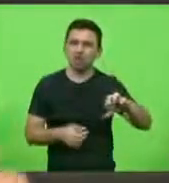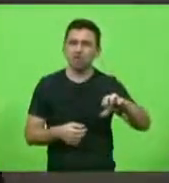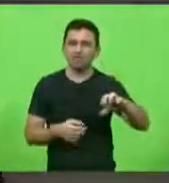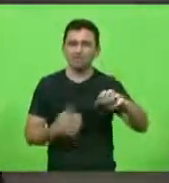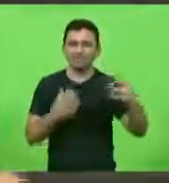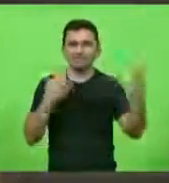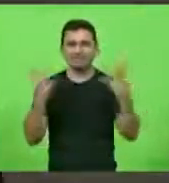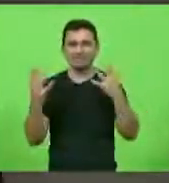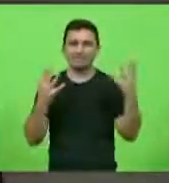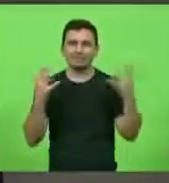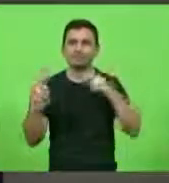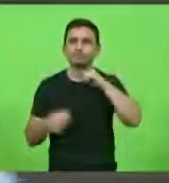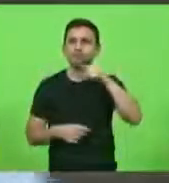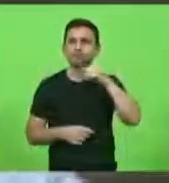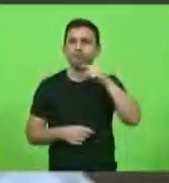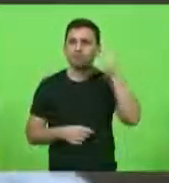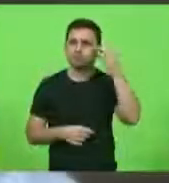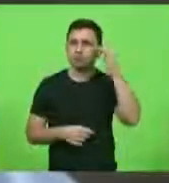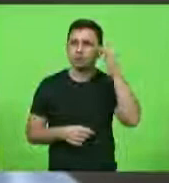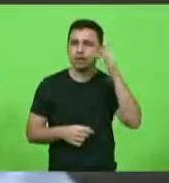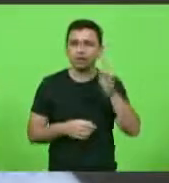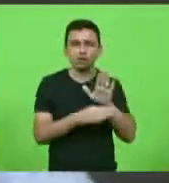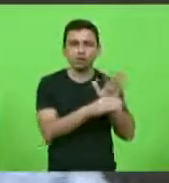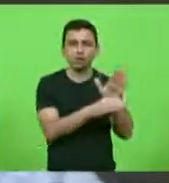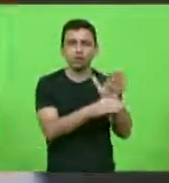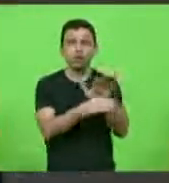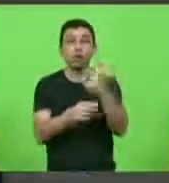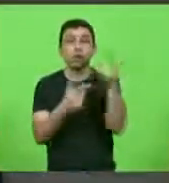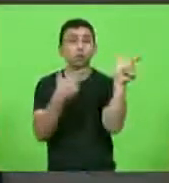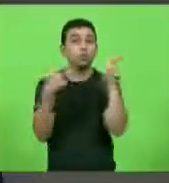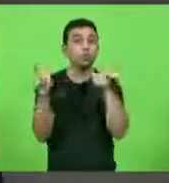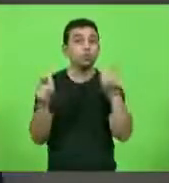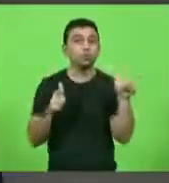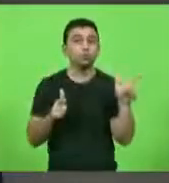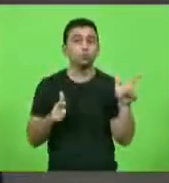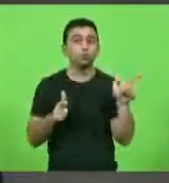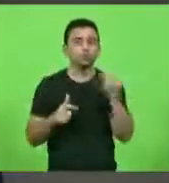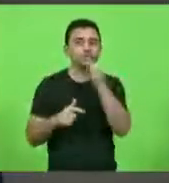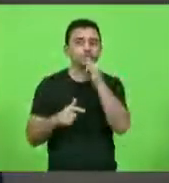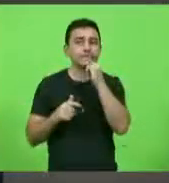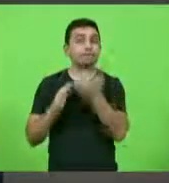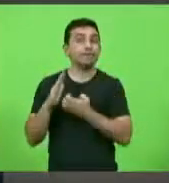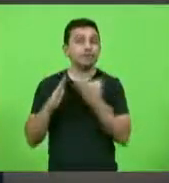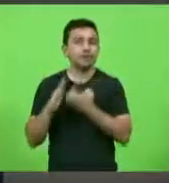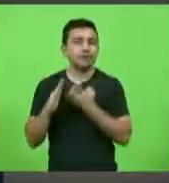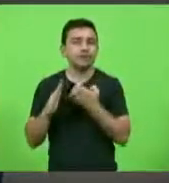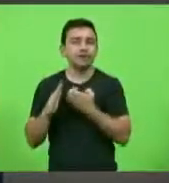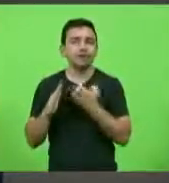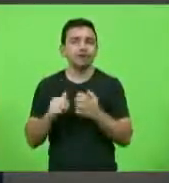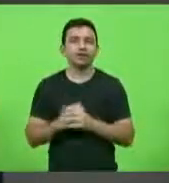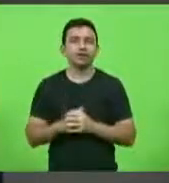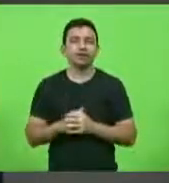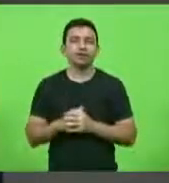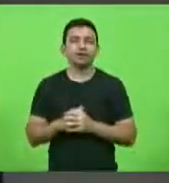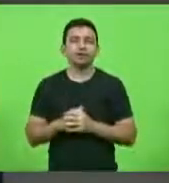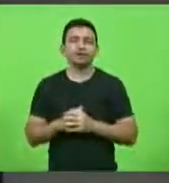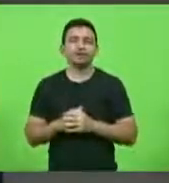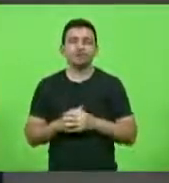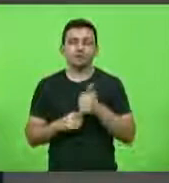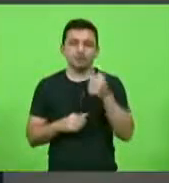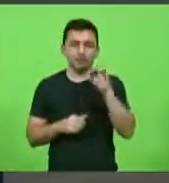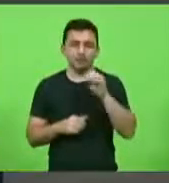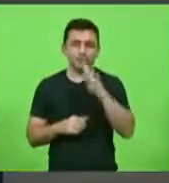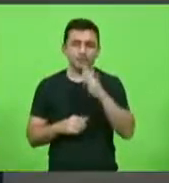possibilidade de favorecer qualquer outro tipo de empresário e foi indo desde 2019